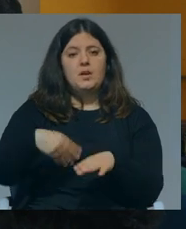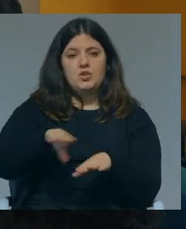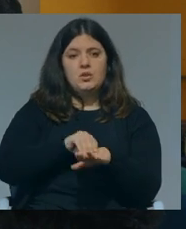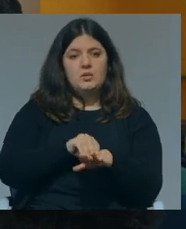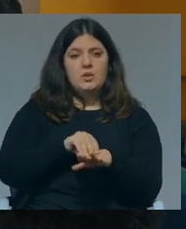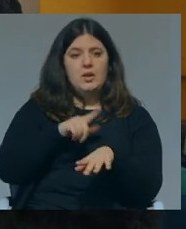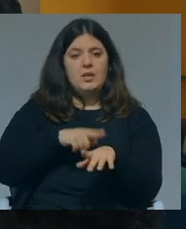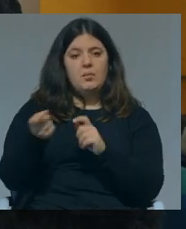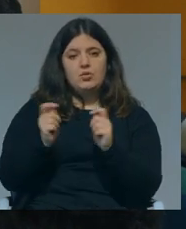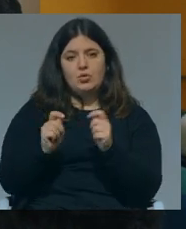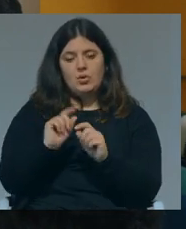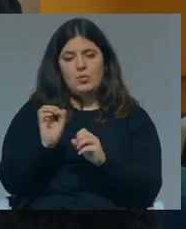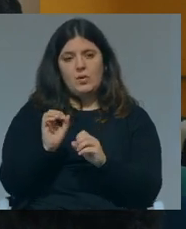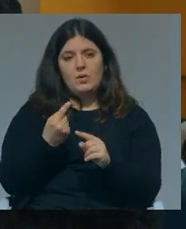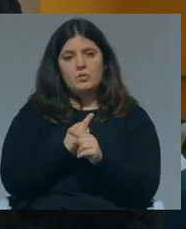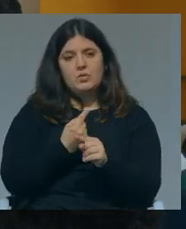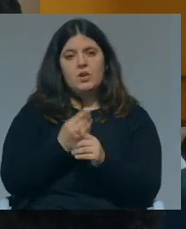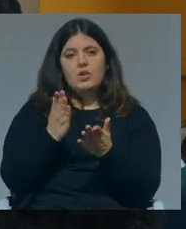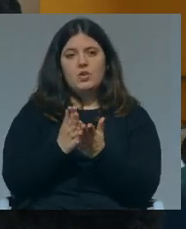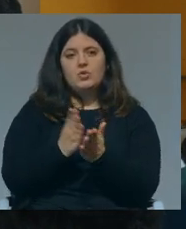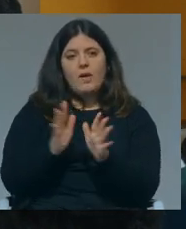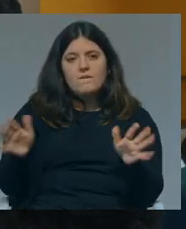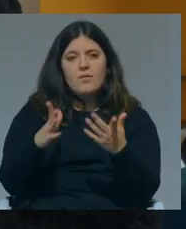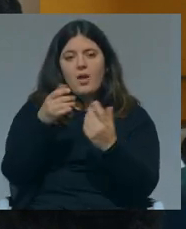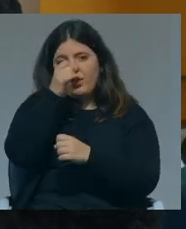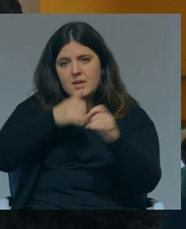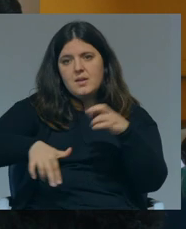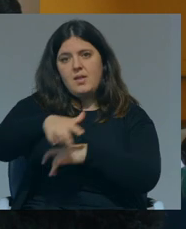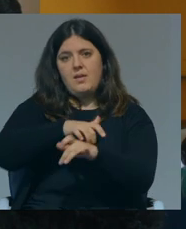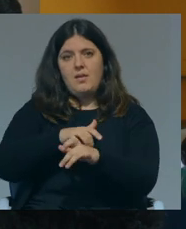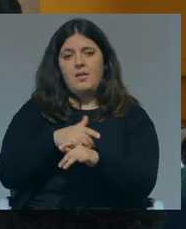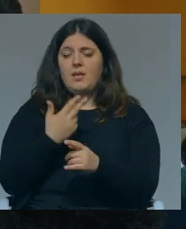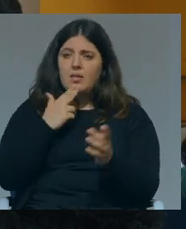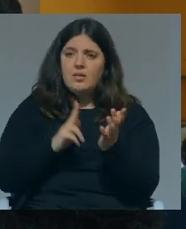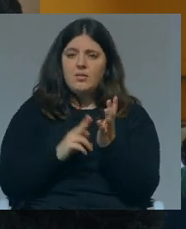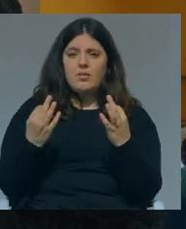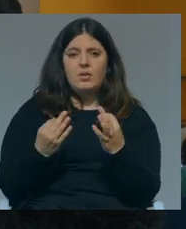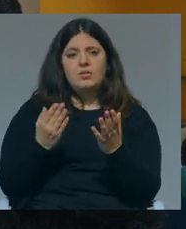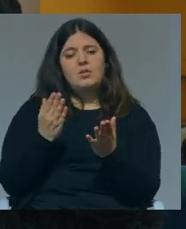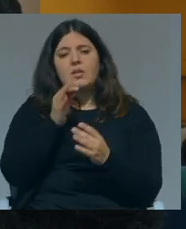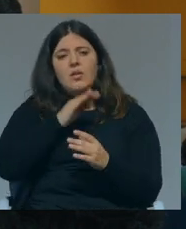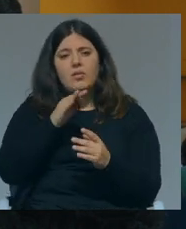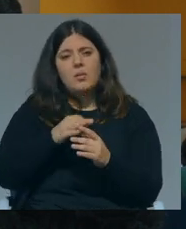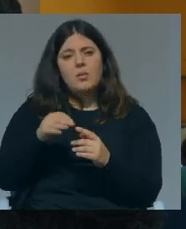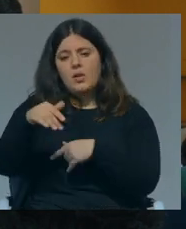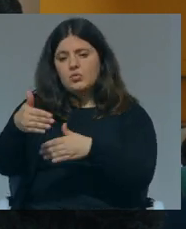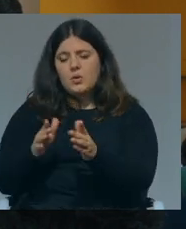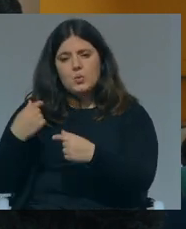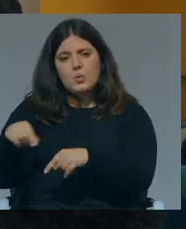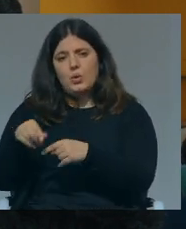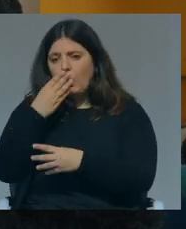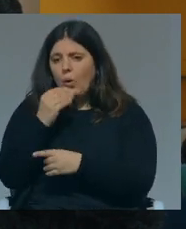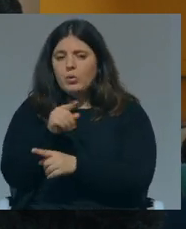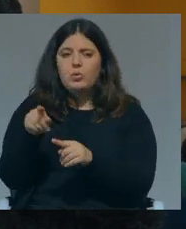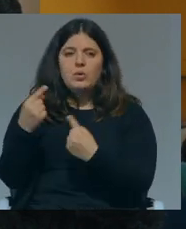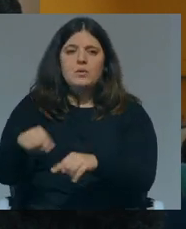representar o que é que nós temos que discutir a questão de que a escola também é o como toda a cidadania é uma de se calhar pálida espalda família é um espaço de um